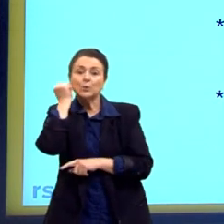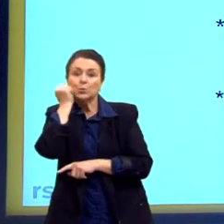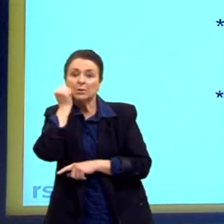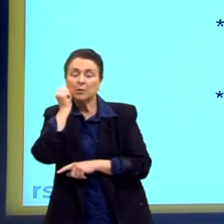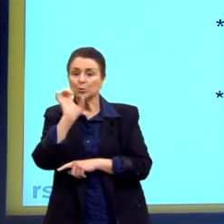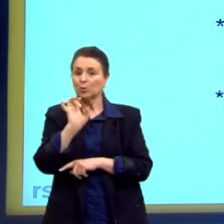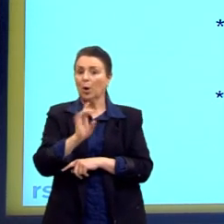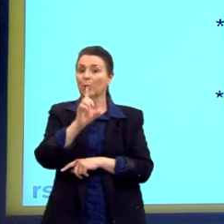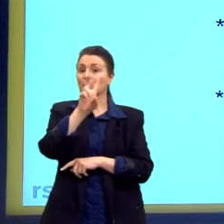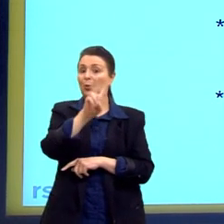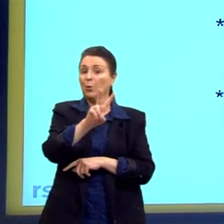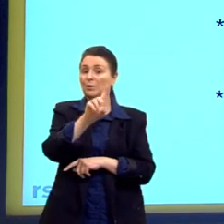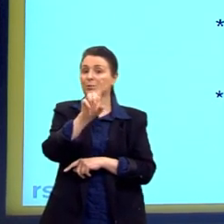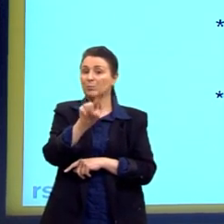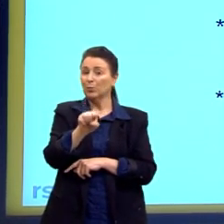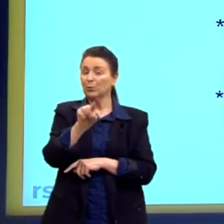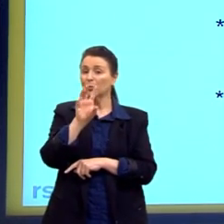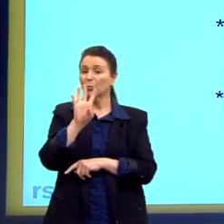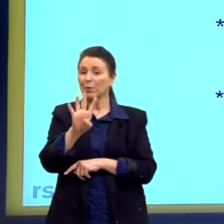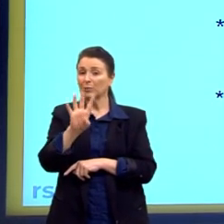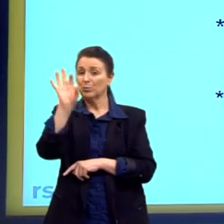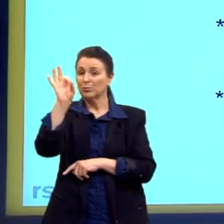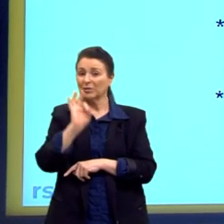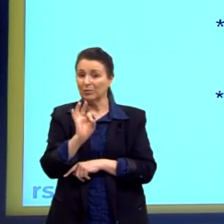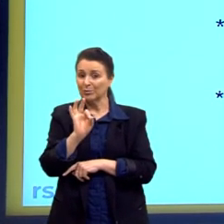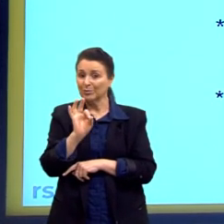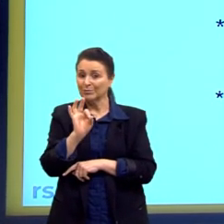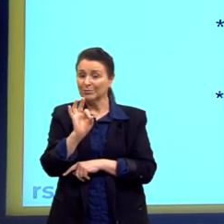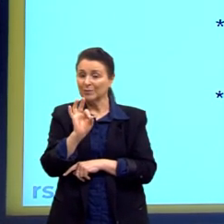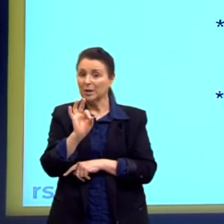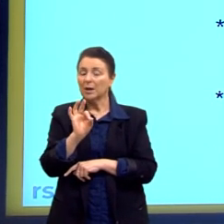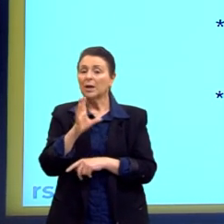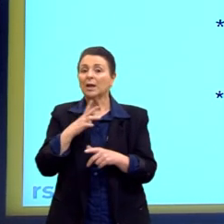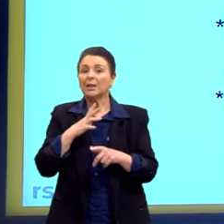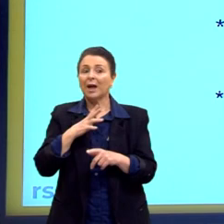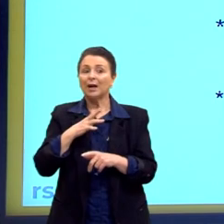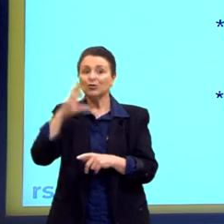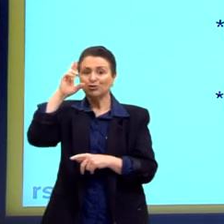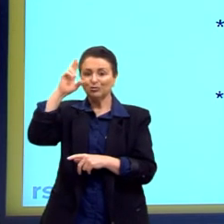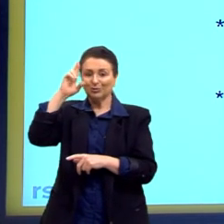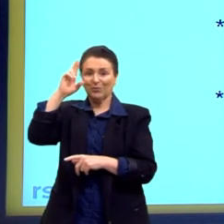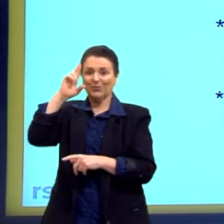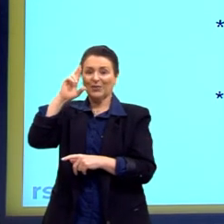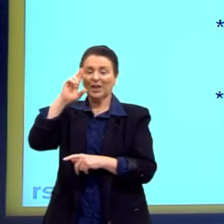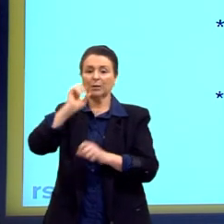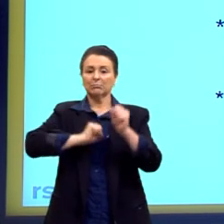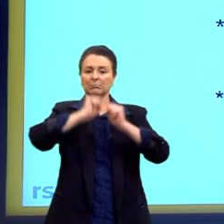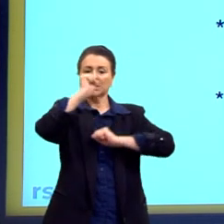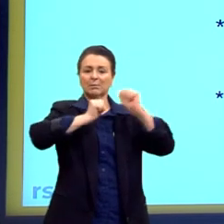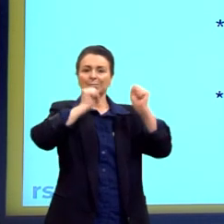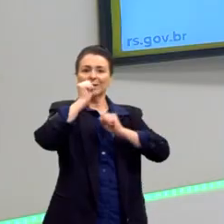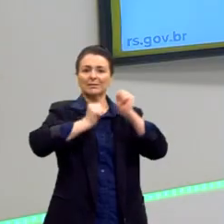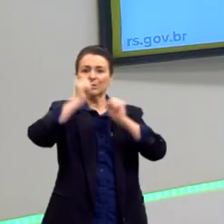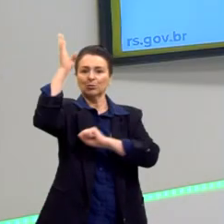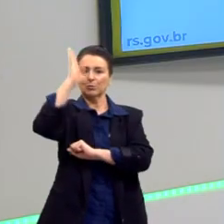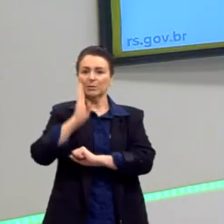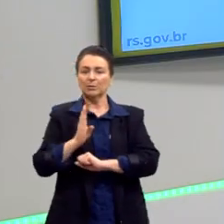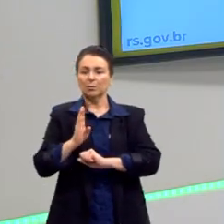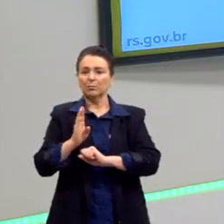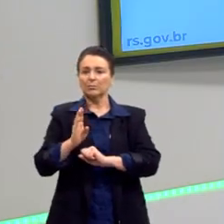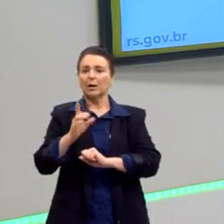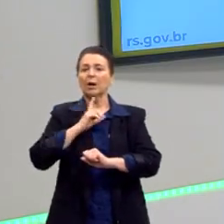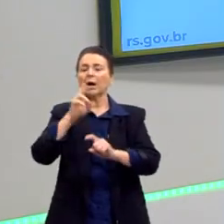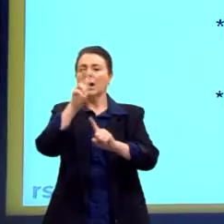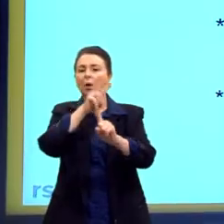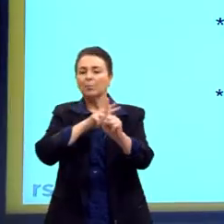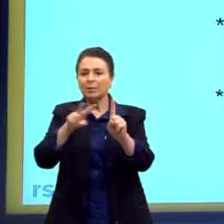apenas 2,4% na ocupação da direção de fábricas hoje no Brasil. E aí, algumas perspectivas,